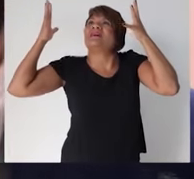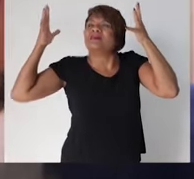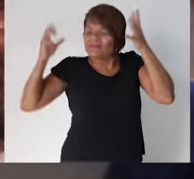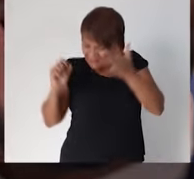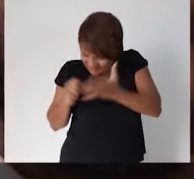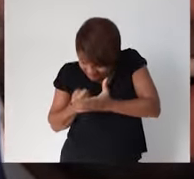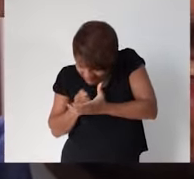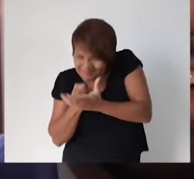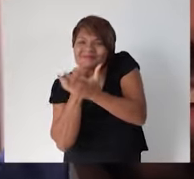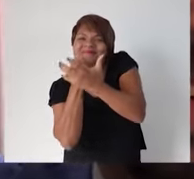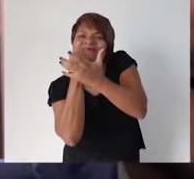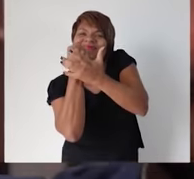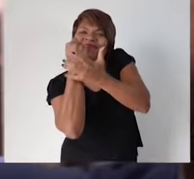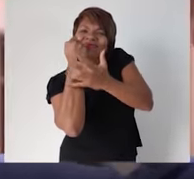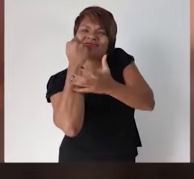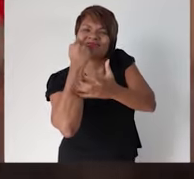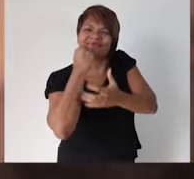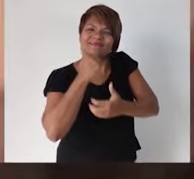Maracá.